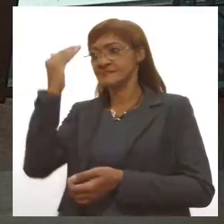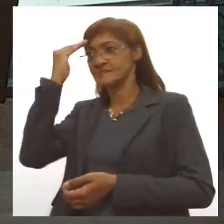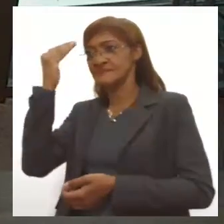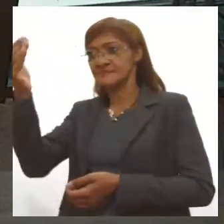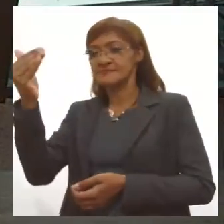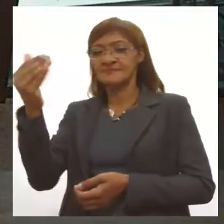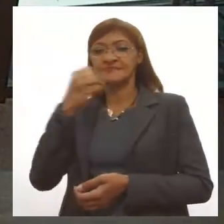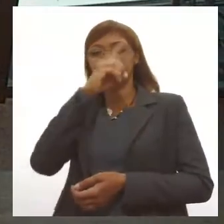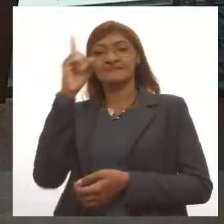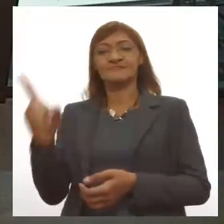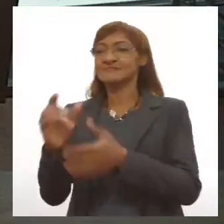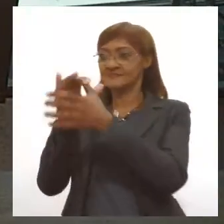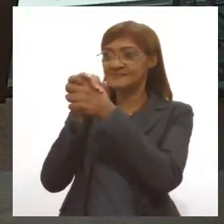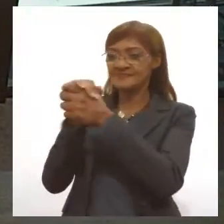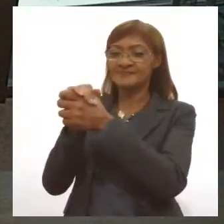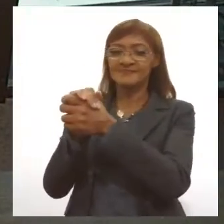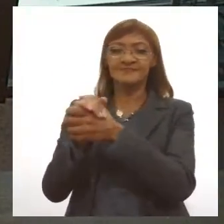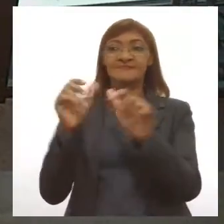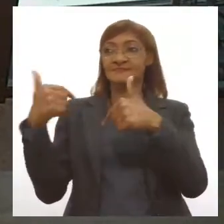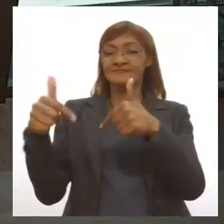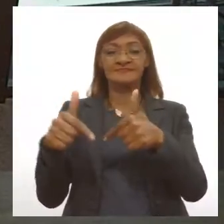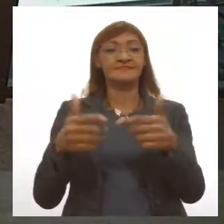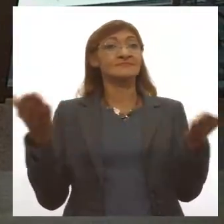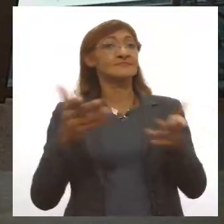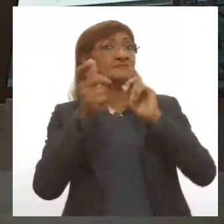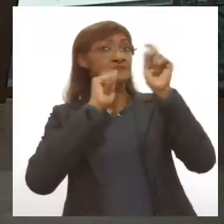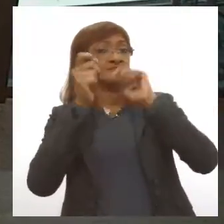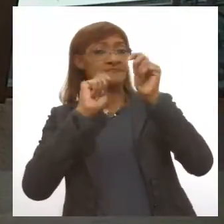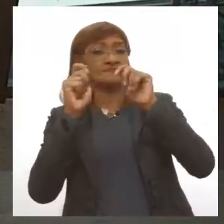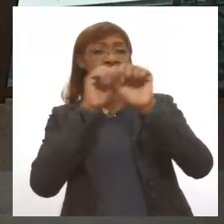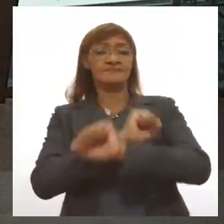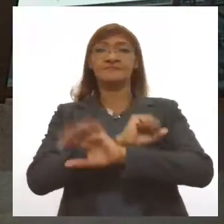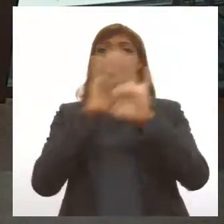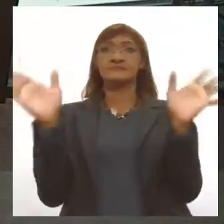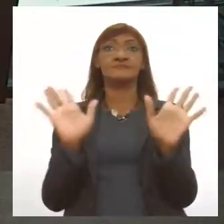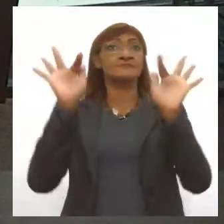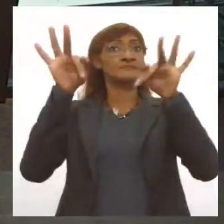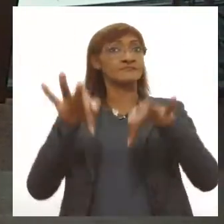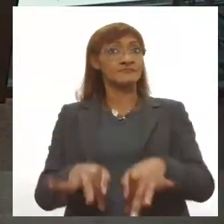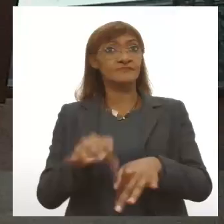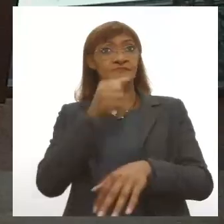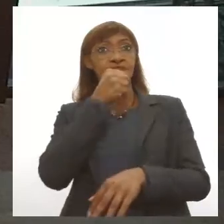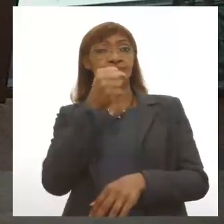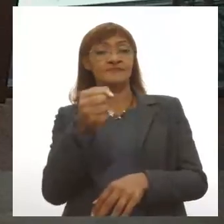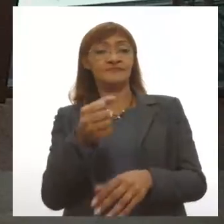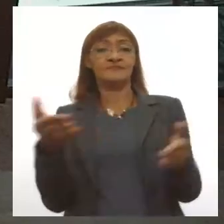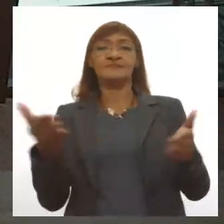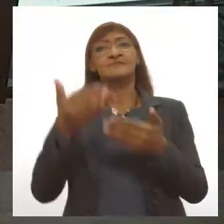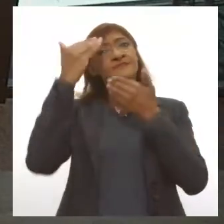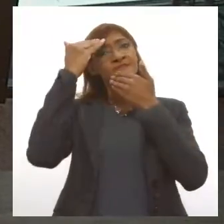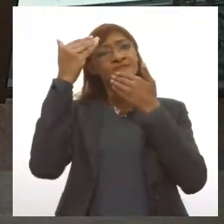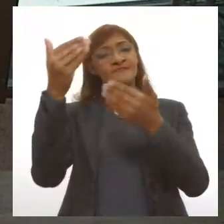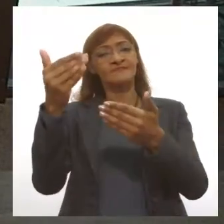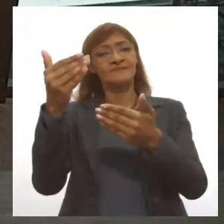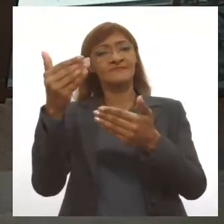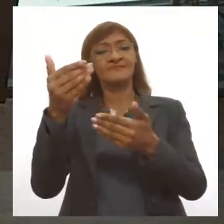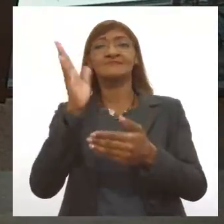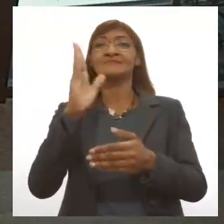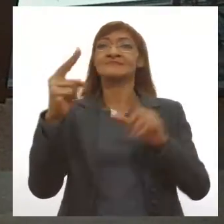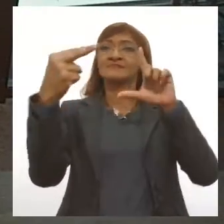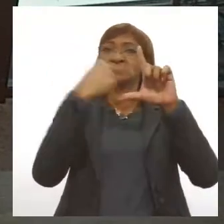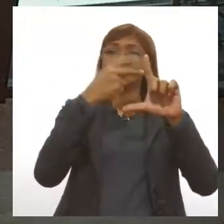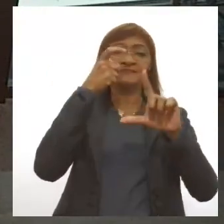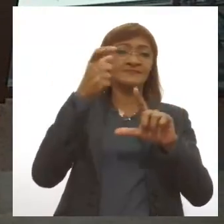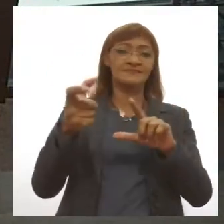excelente dia, parabéns pelo trabalho. Com essa entrevista esclarecedora, gente encerra o Jornal da Leste de hoje, muito obrigado pela sua participação, mais